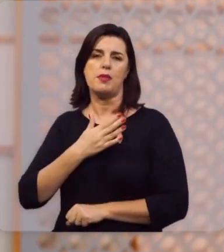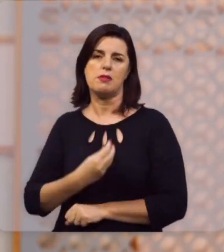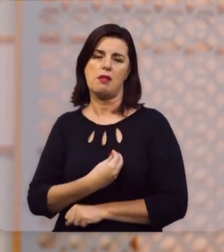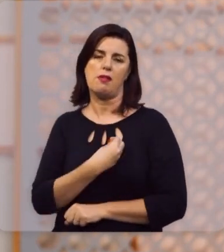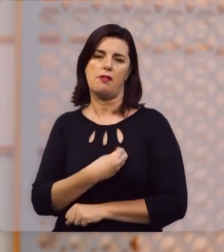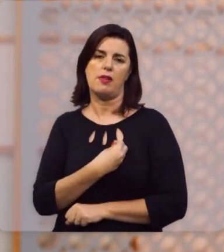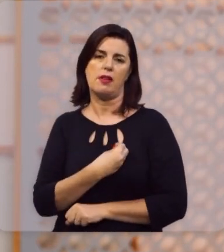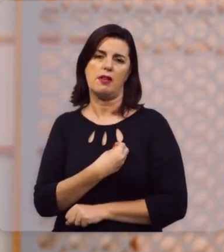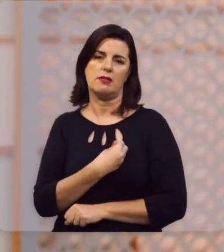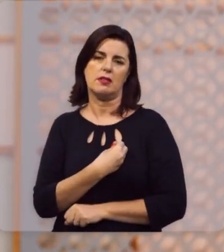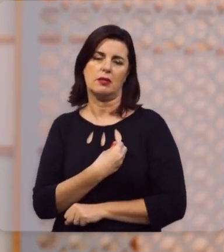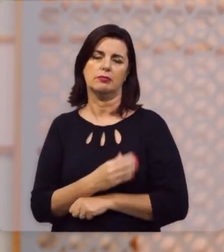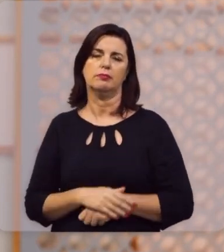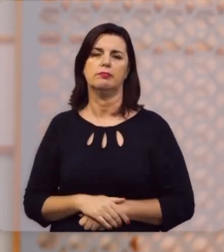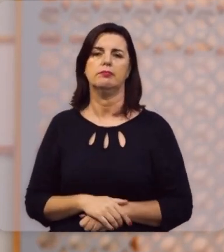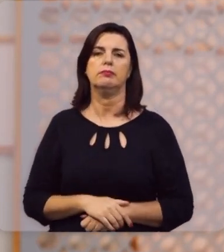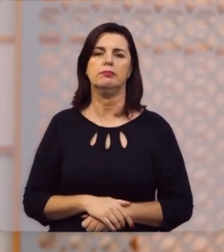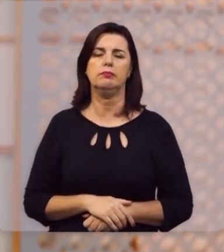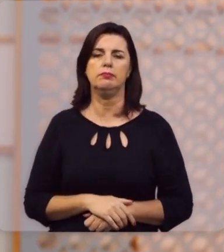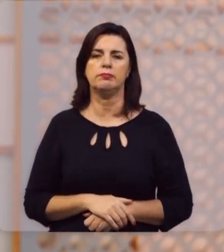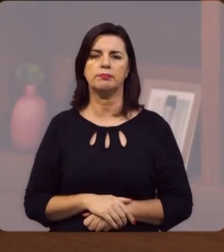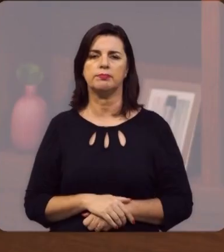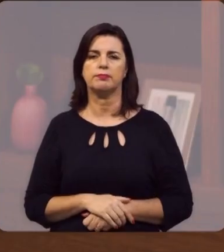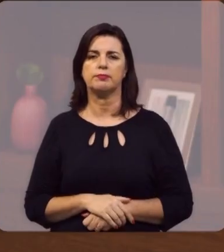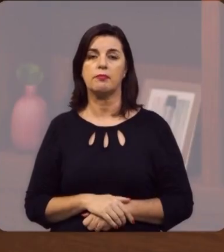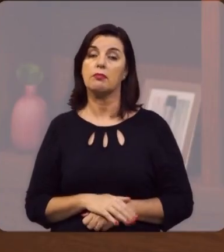minha vida, é o Betel,